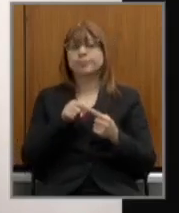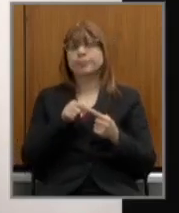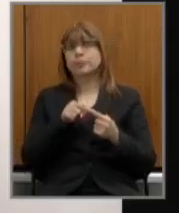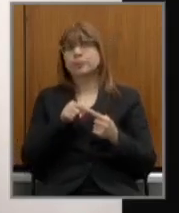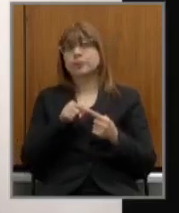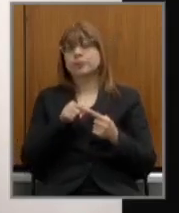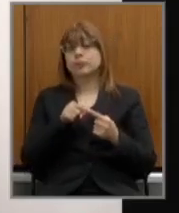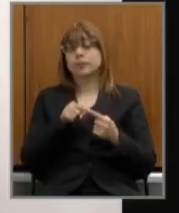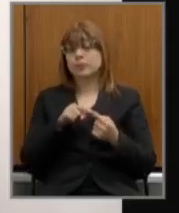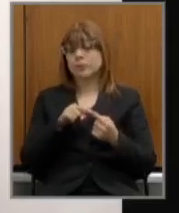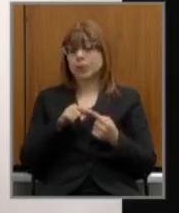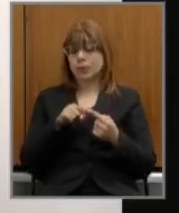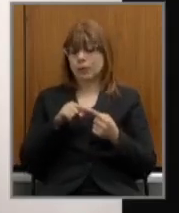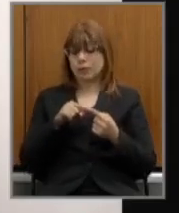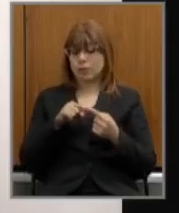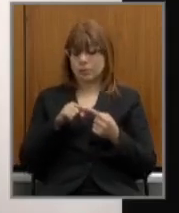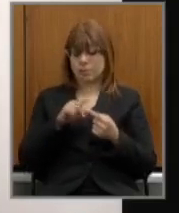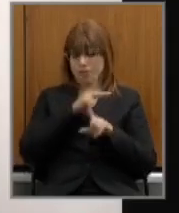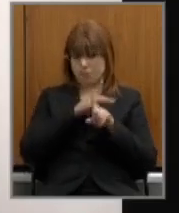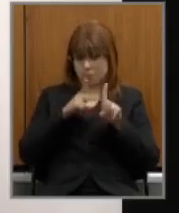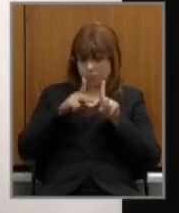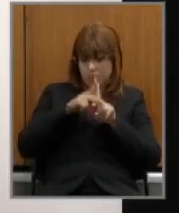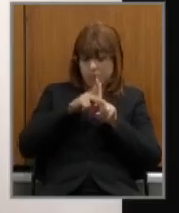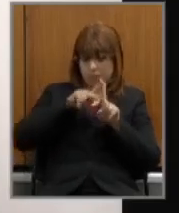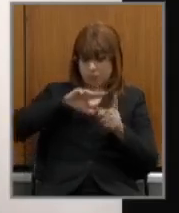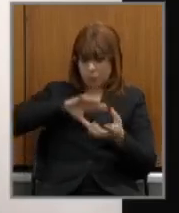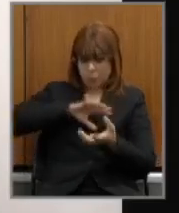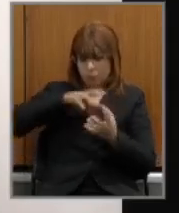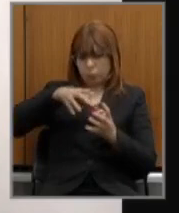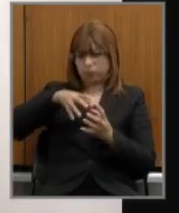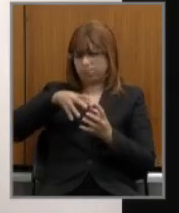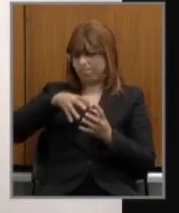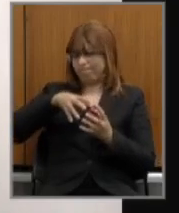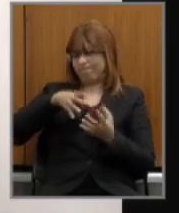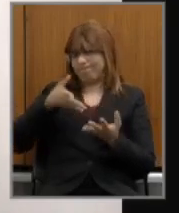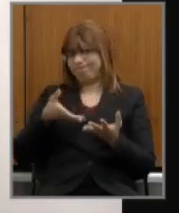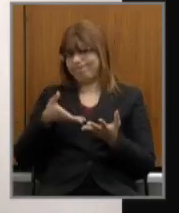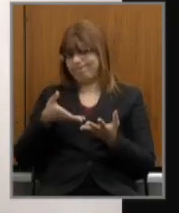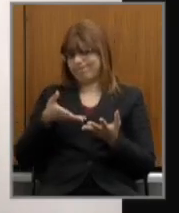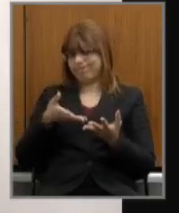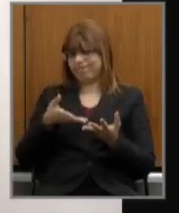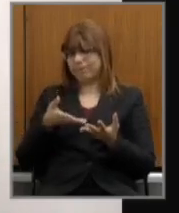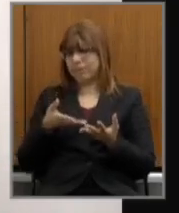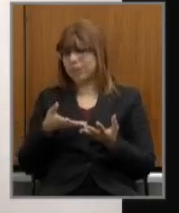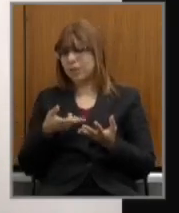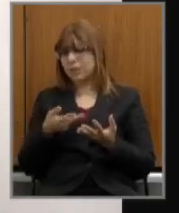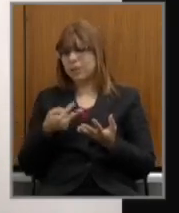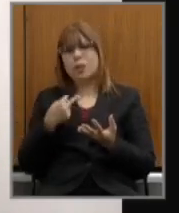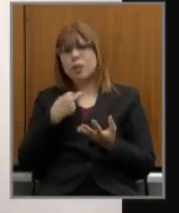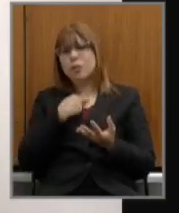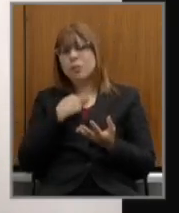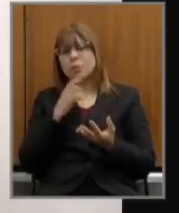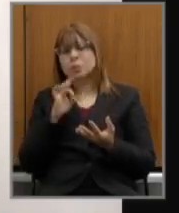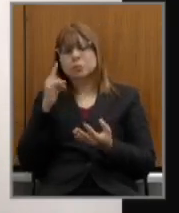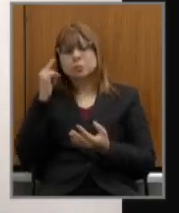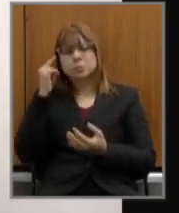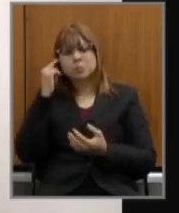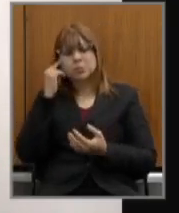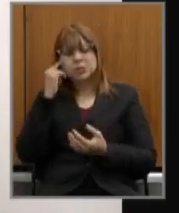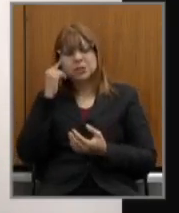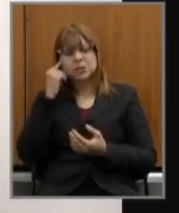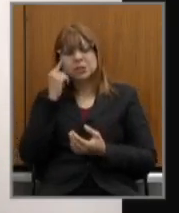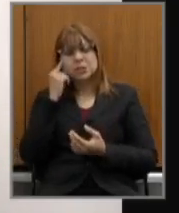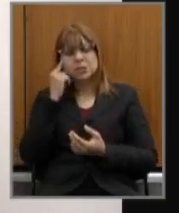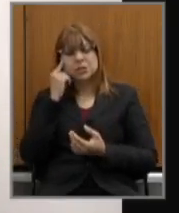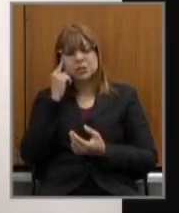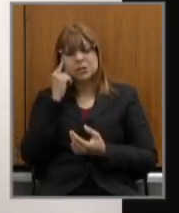reforma da previdência não pode ser simplesmente observada numa visão fiscal e